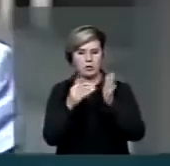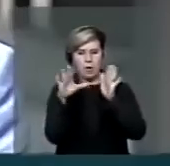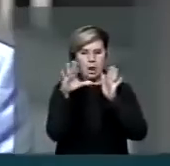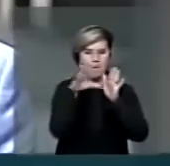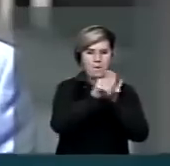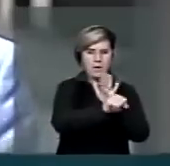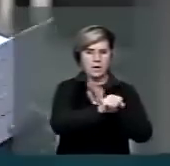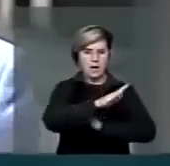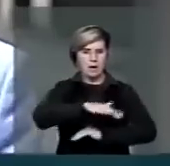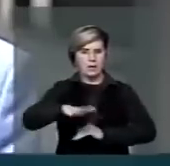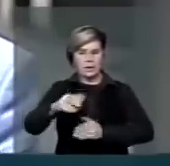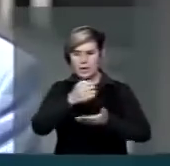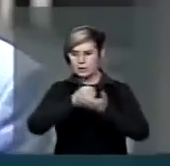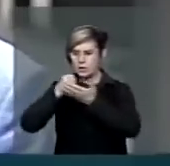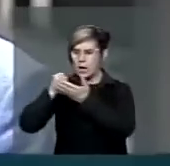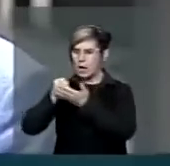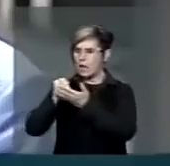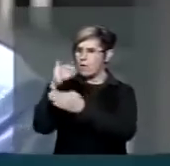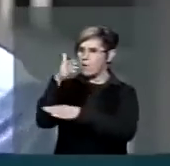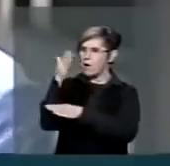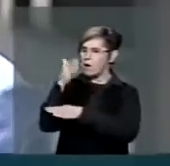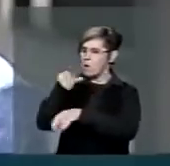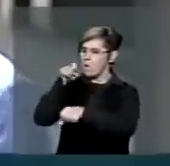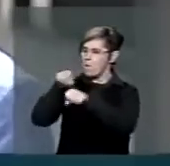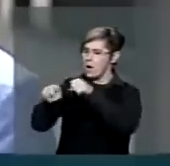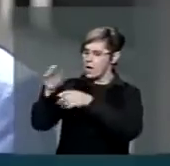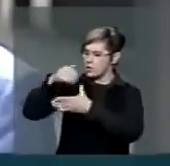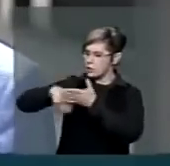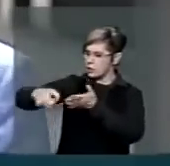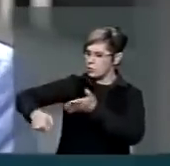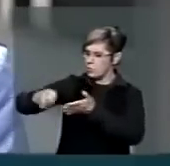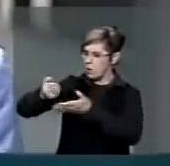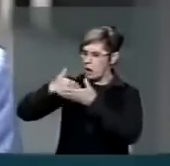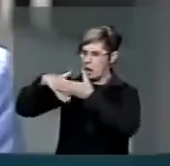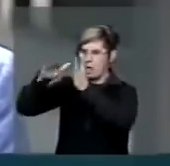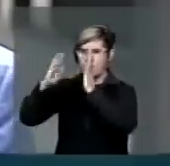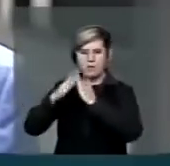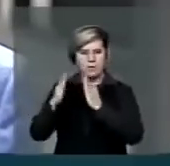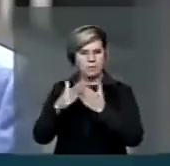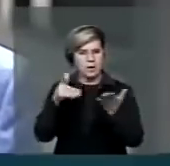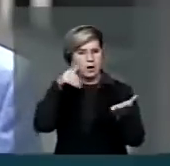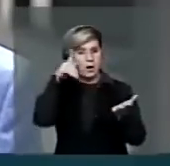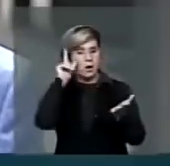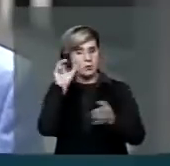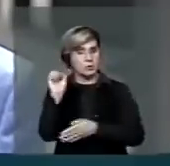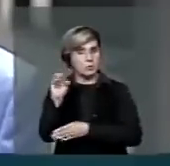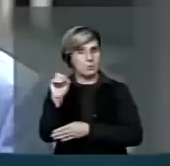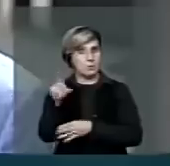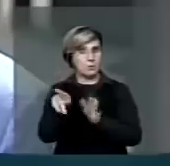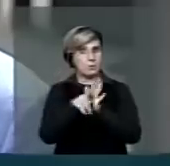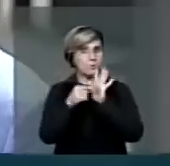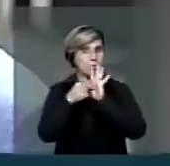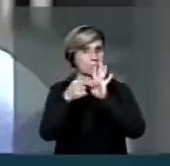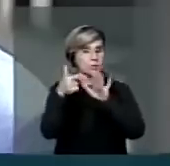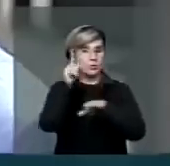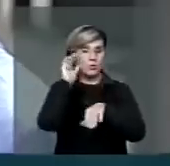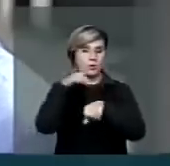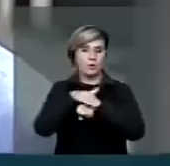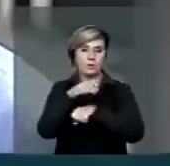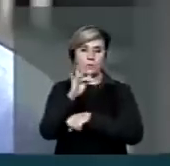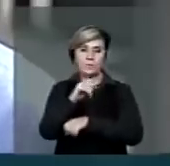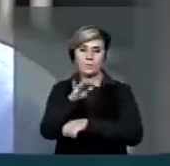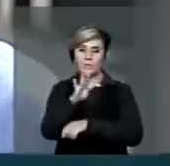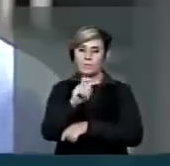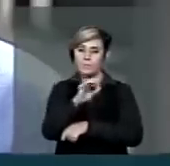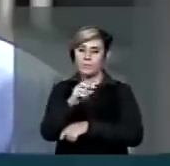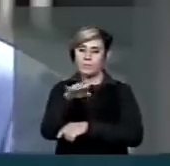leva para o hotel, mata a moto dentro de uma mala e leva para casa. Ontem, o Fantástico mostrou, ontem, dois